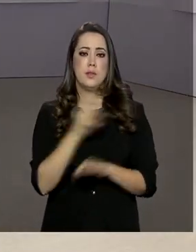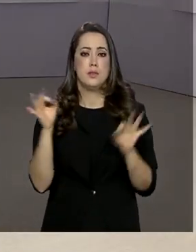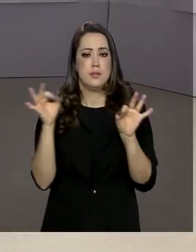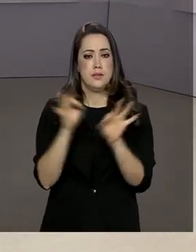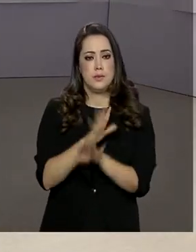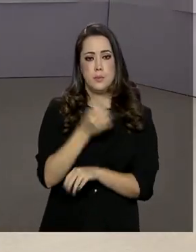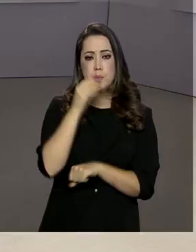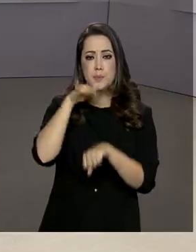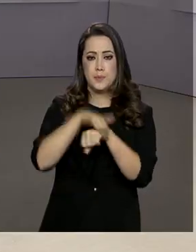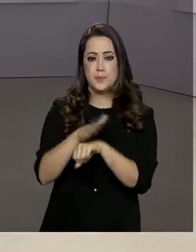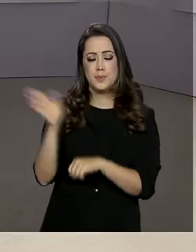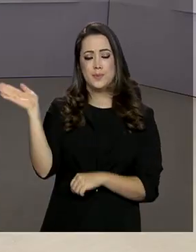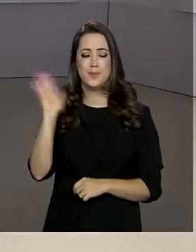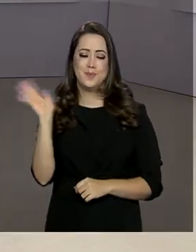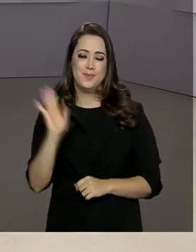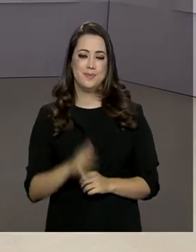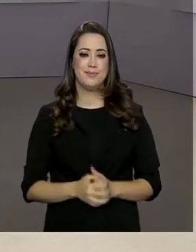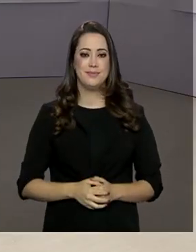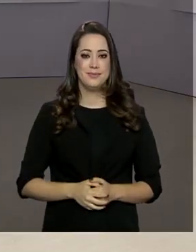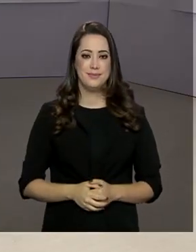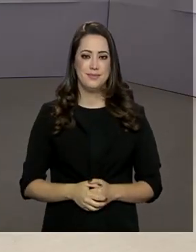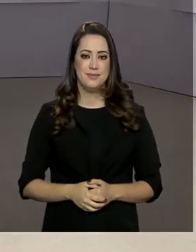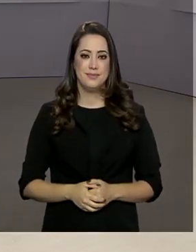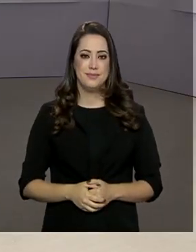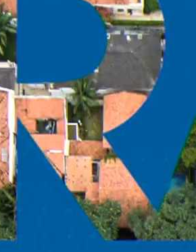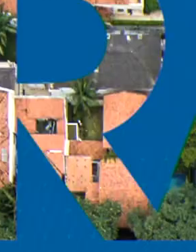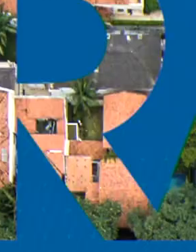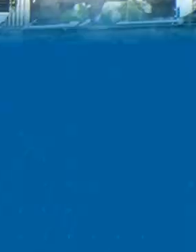fica por aqui. Uma boa noite para você e até amanhã.